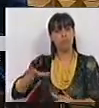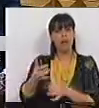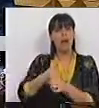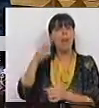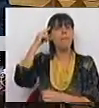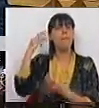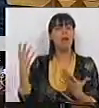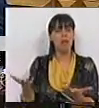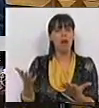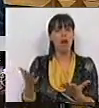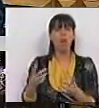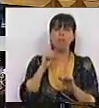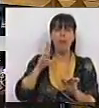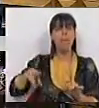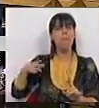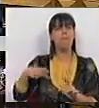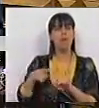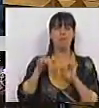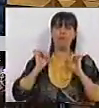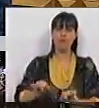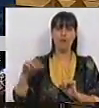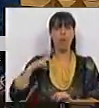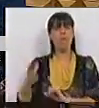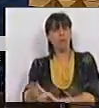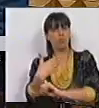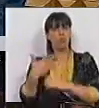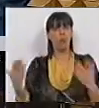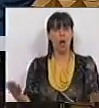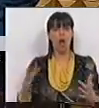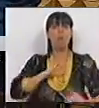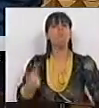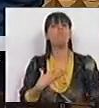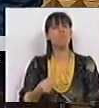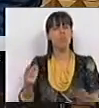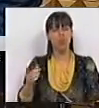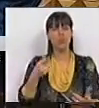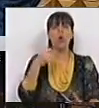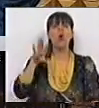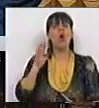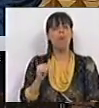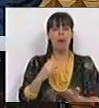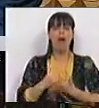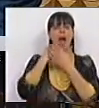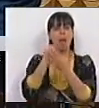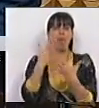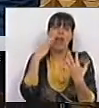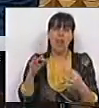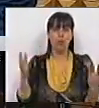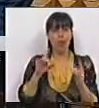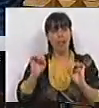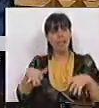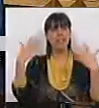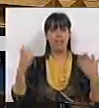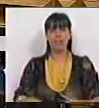autónoma da Madeira, um património de Portugal, um património do mundo e o Partido Socialista apoia naturalmente esta